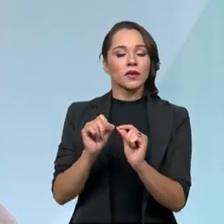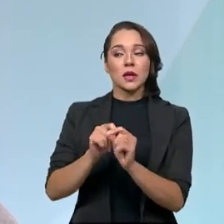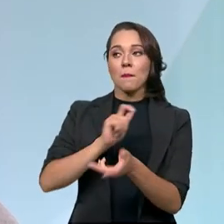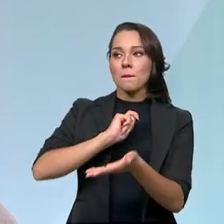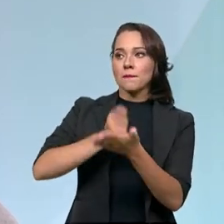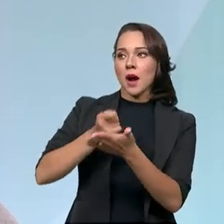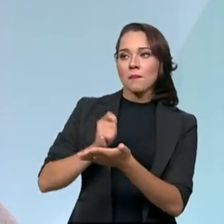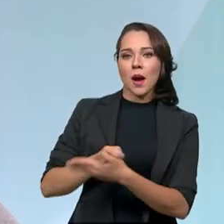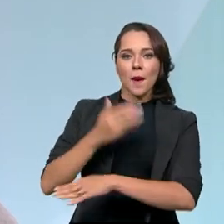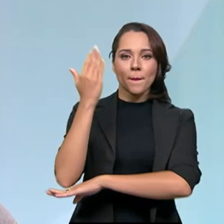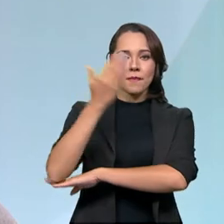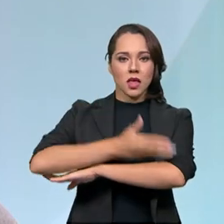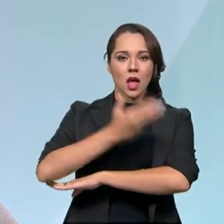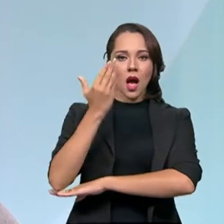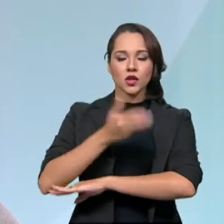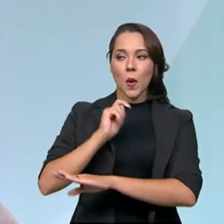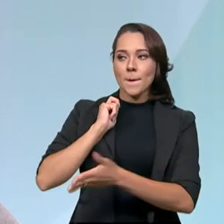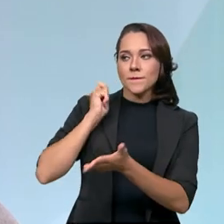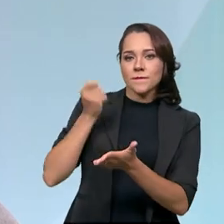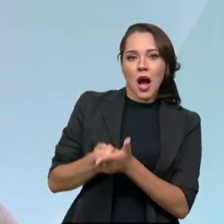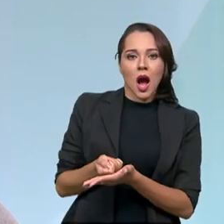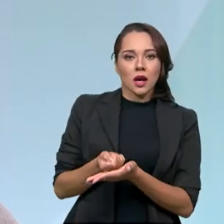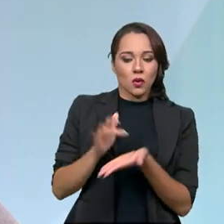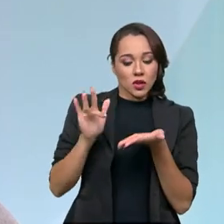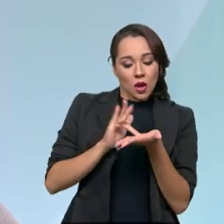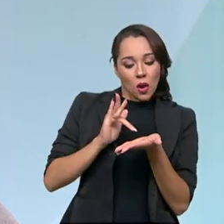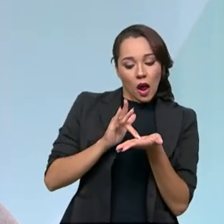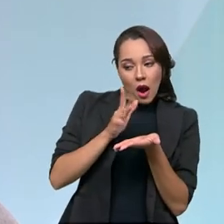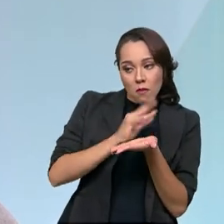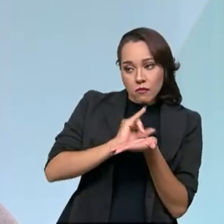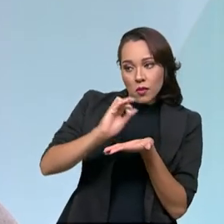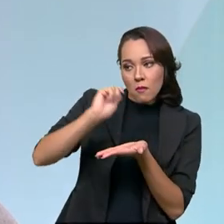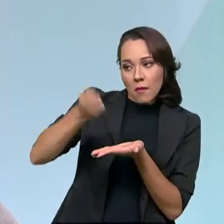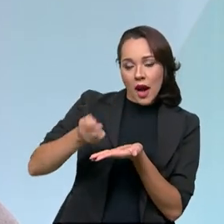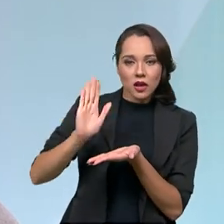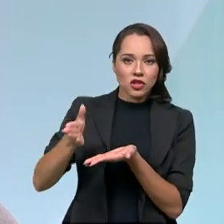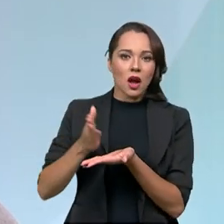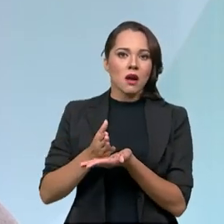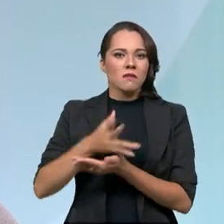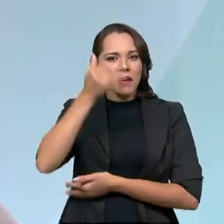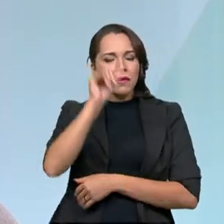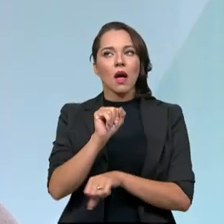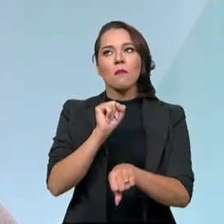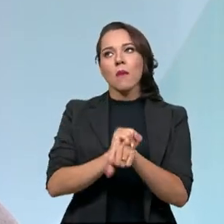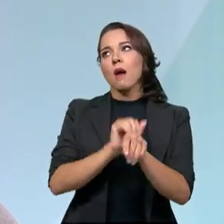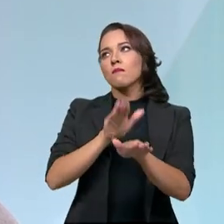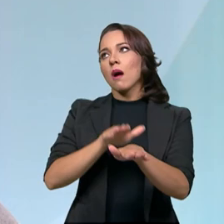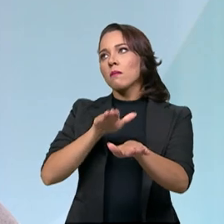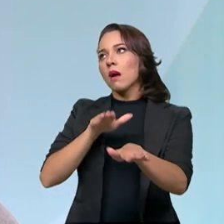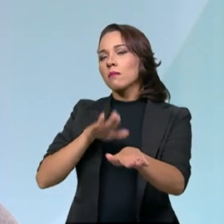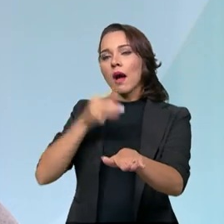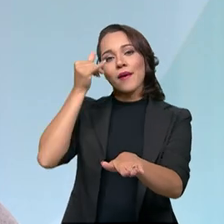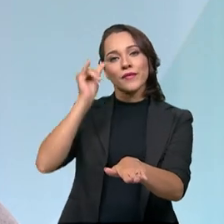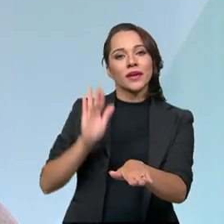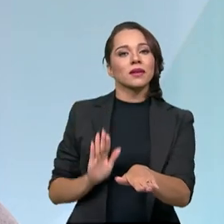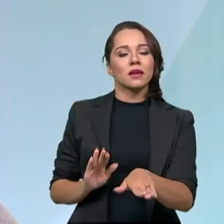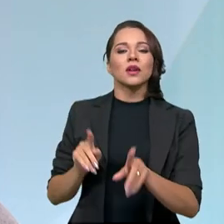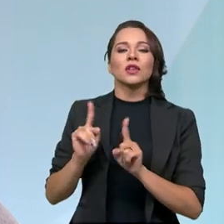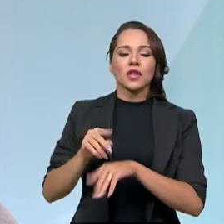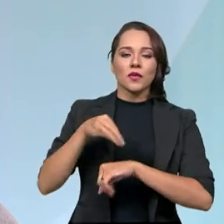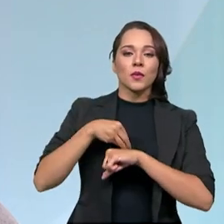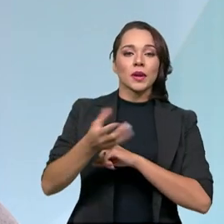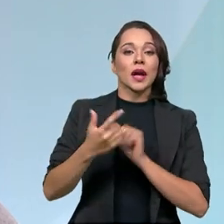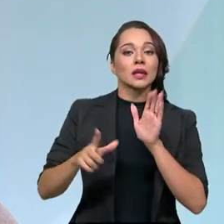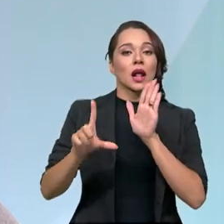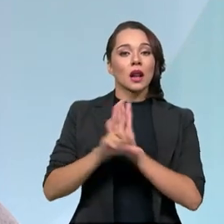o pagamento do pedágio sem parar, o sistema de livre passagem, que foi recentemente publicada a